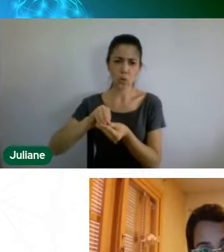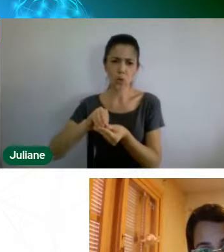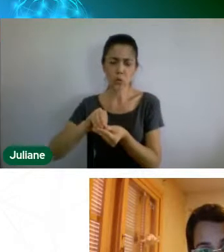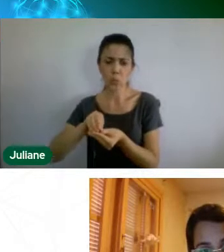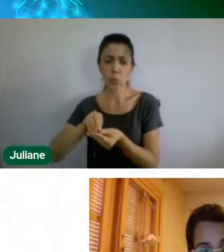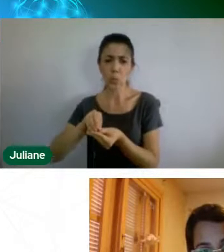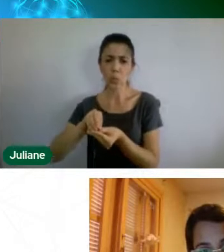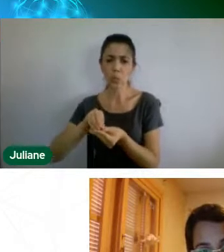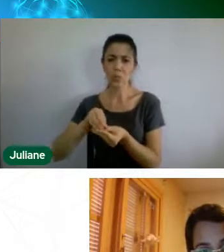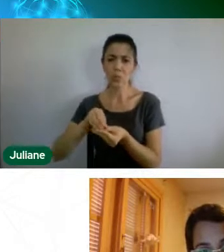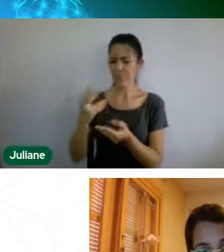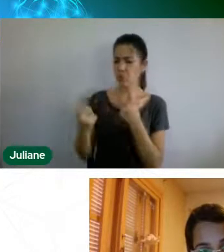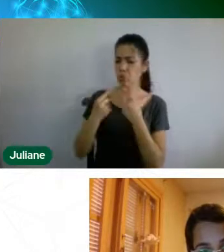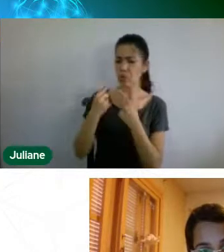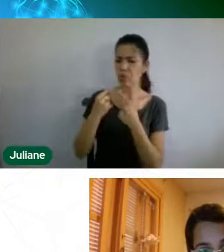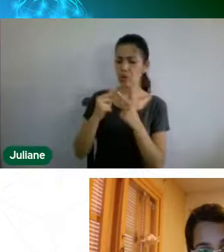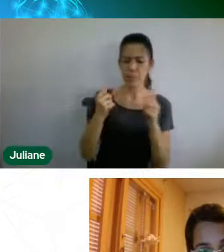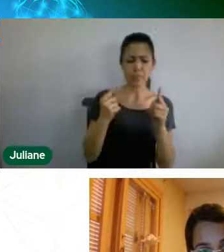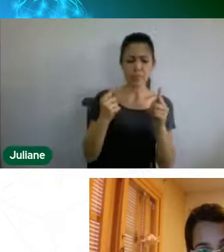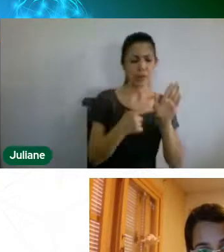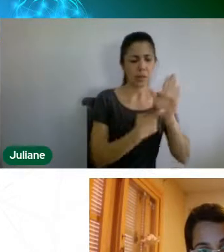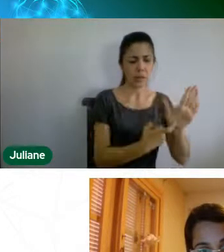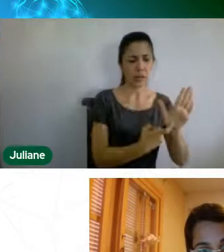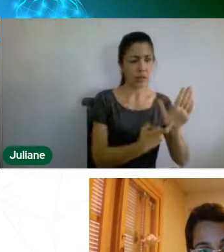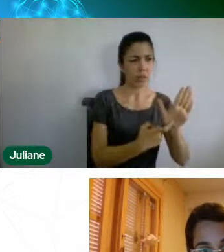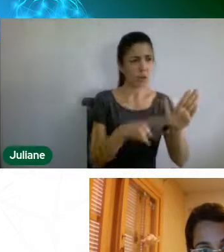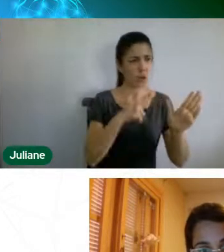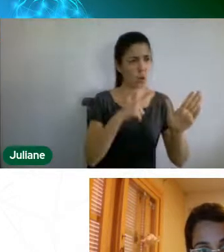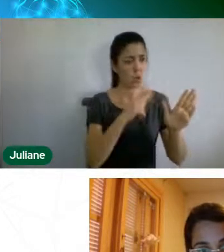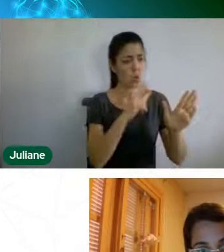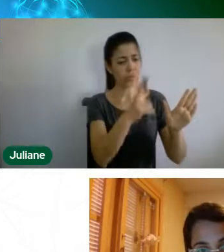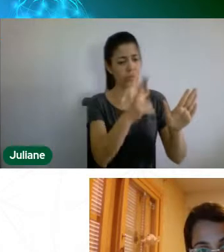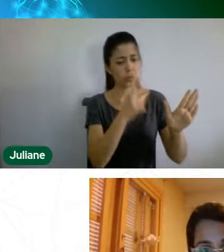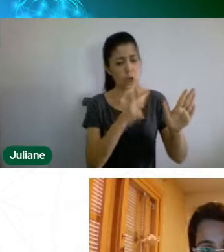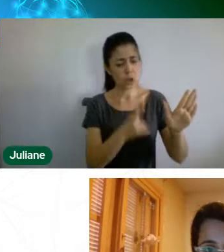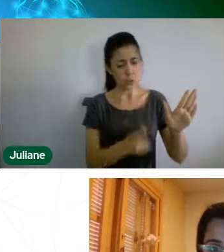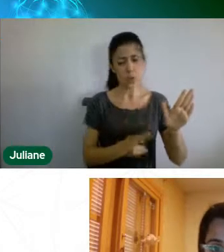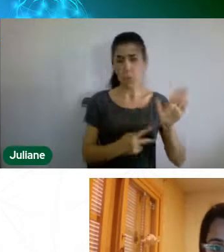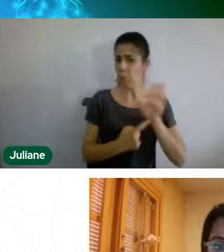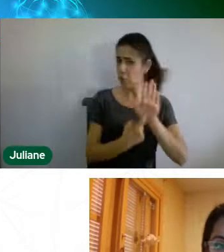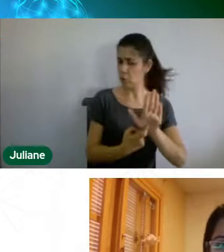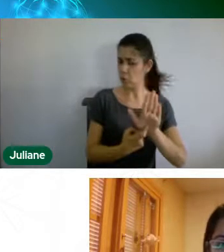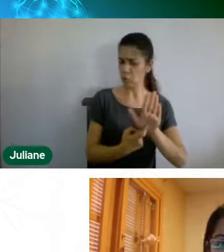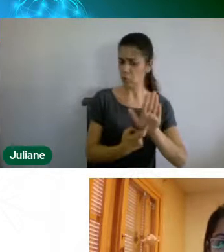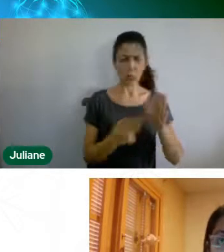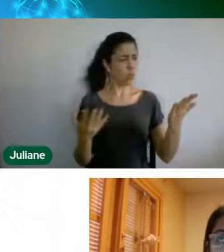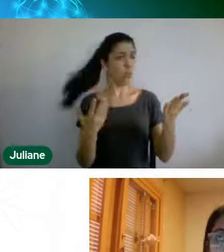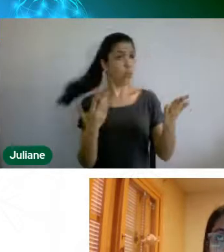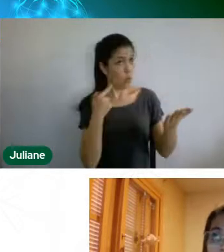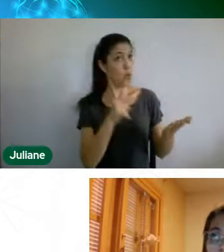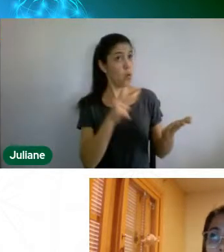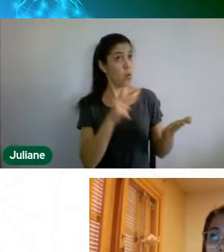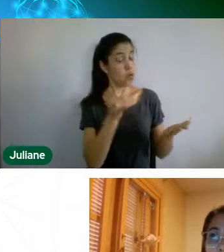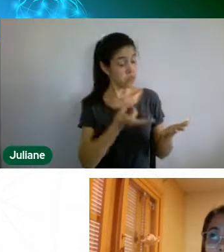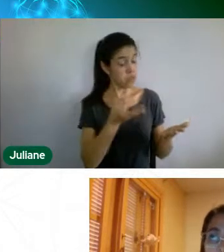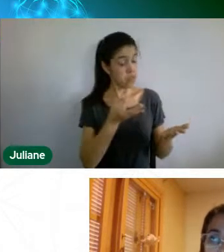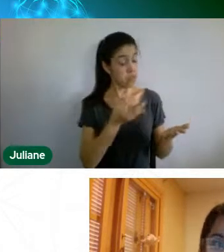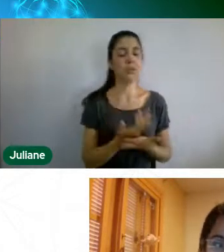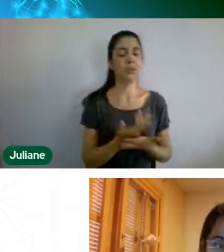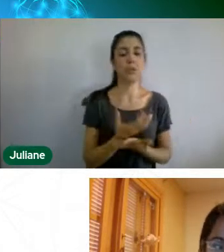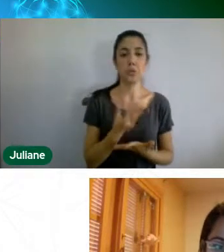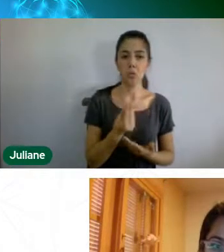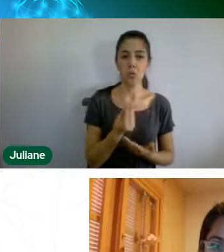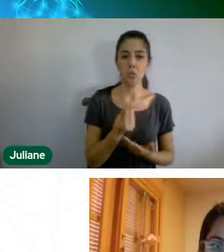e eu fiquei com dúvida, mas ela tem um monte de resultados ali, bastante resultados, de ponto de vista de o que vocês realmente fizeram, então achei muito